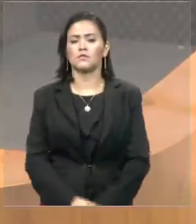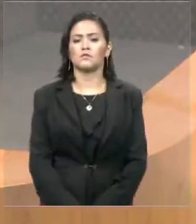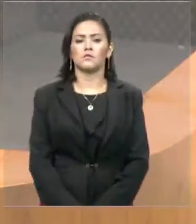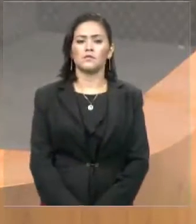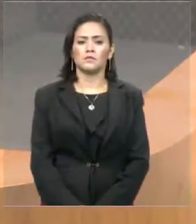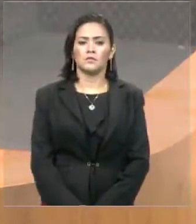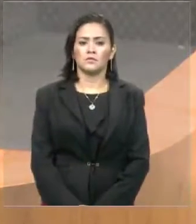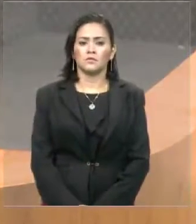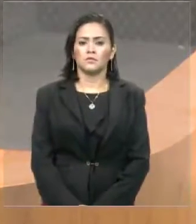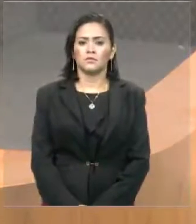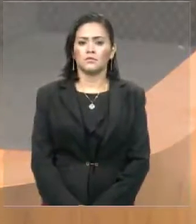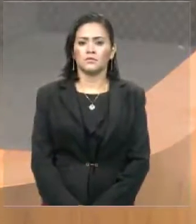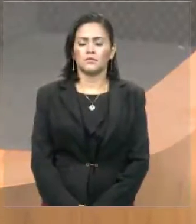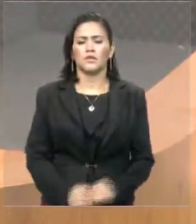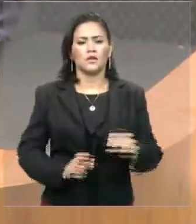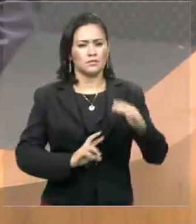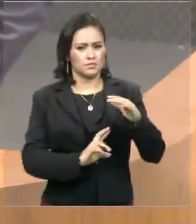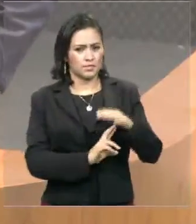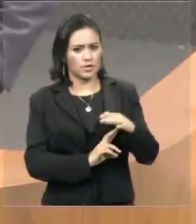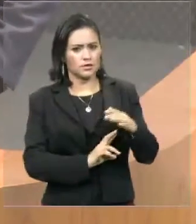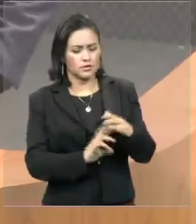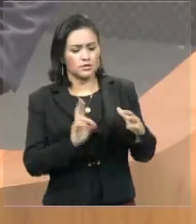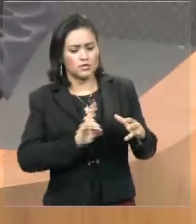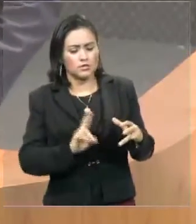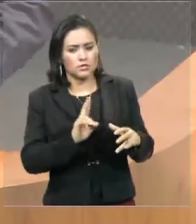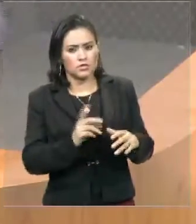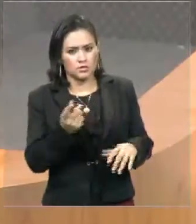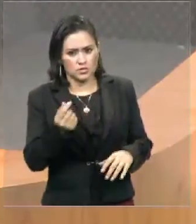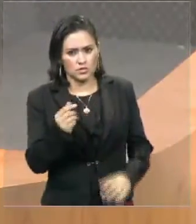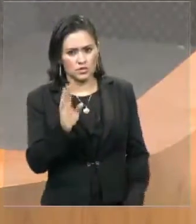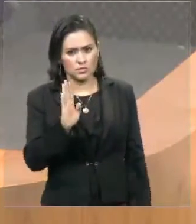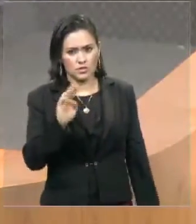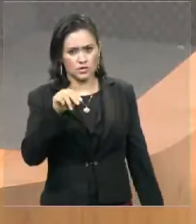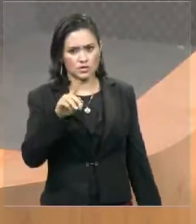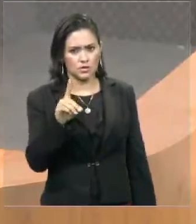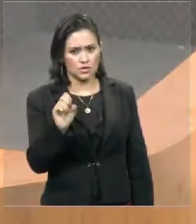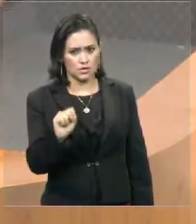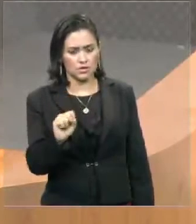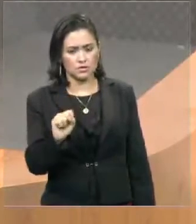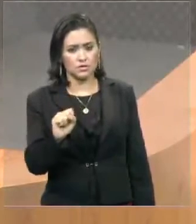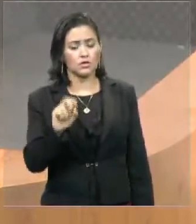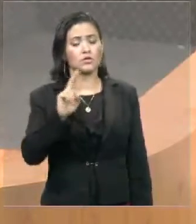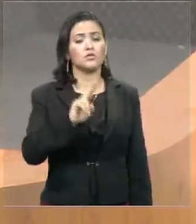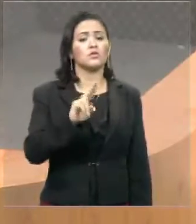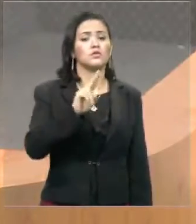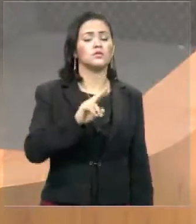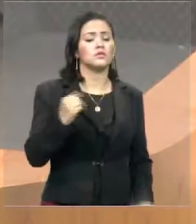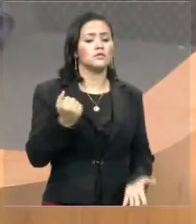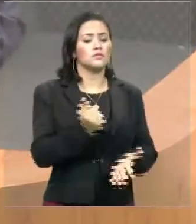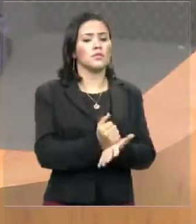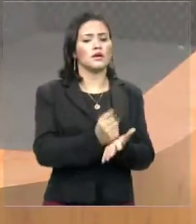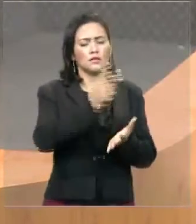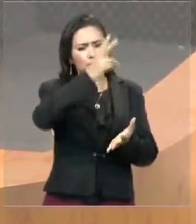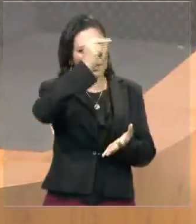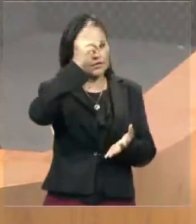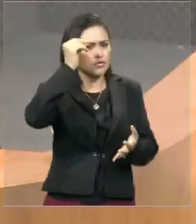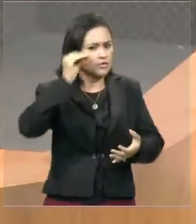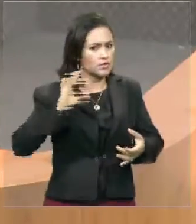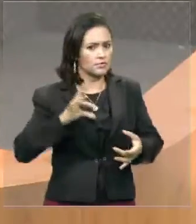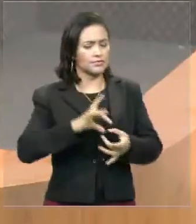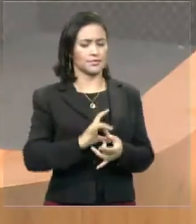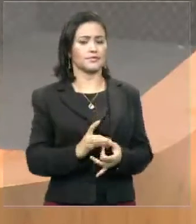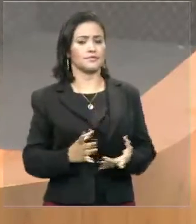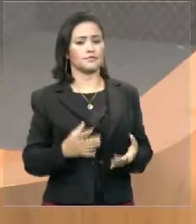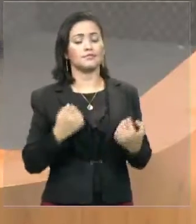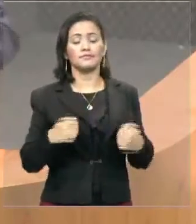Será que essa praça foi feita com dinheiro do BNDES e está colocando a prefeitura de São Luís aí no meio? Como parceira? Nós temos que saber como é